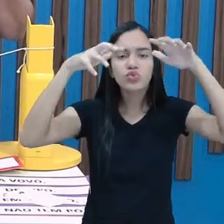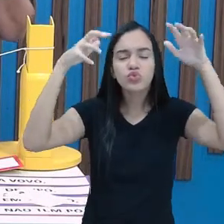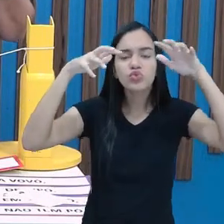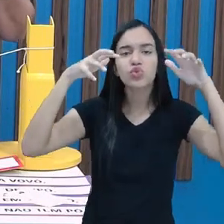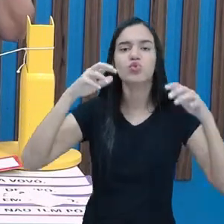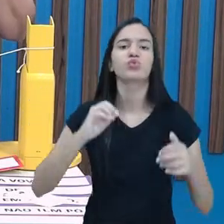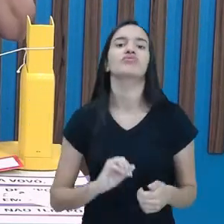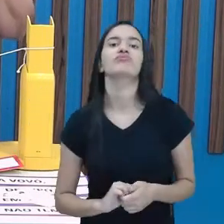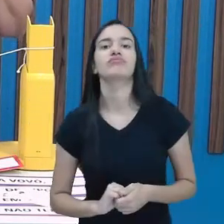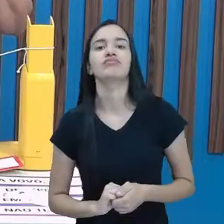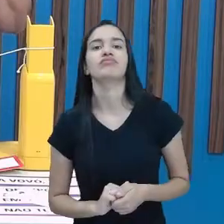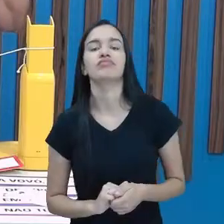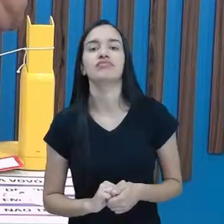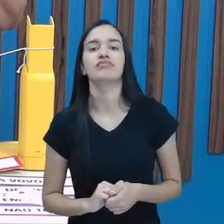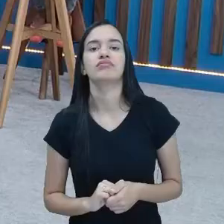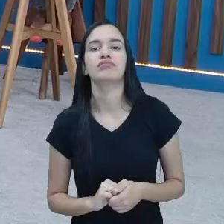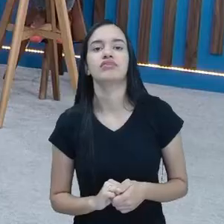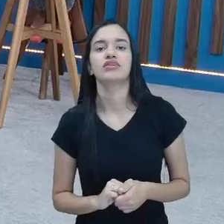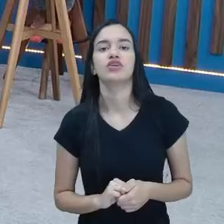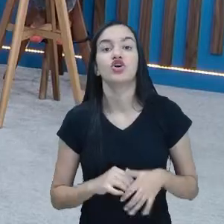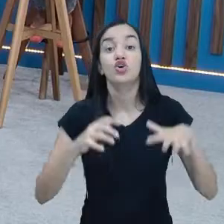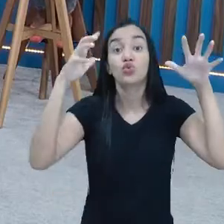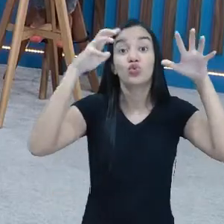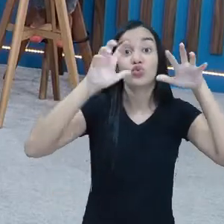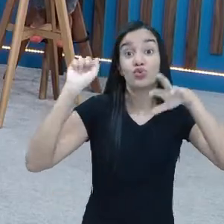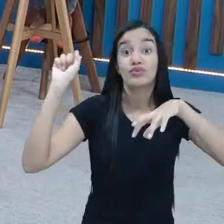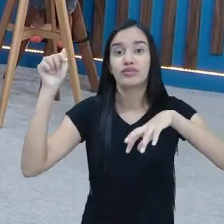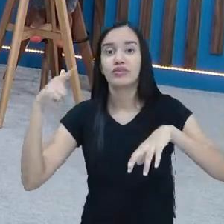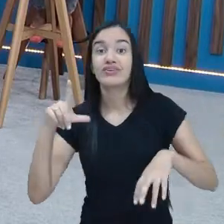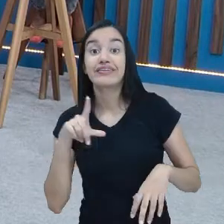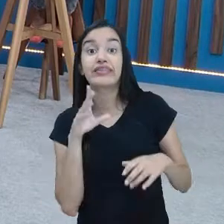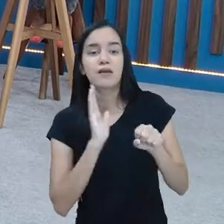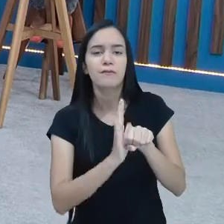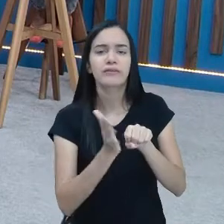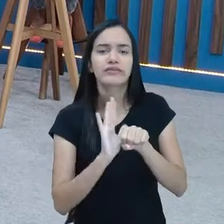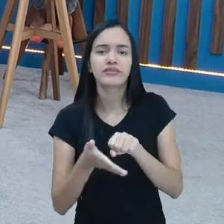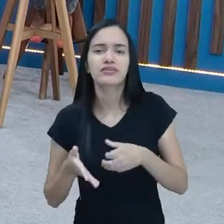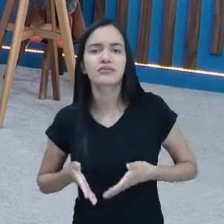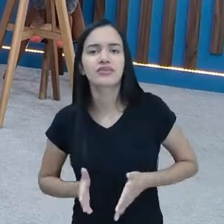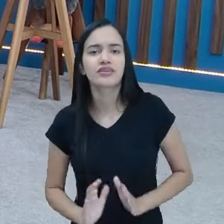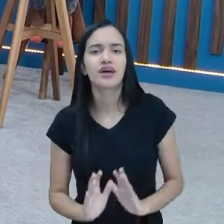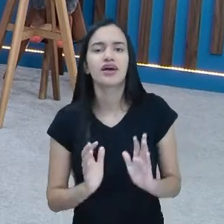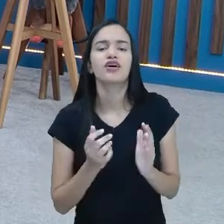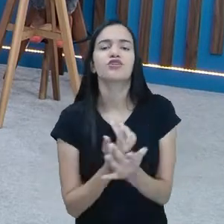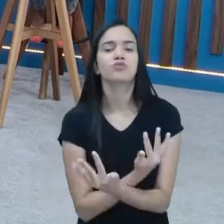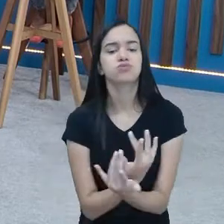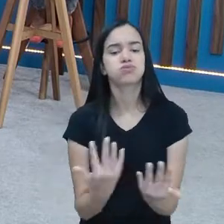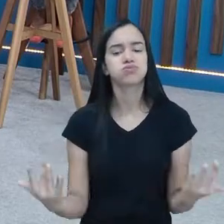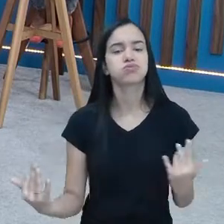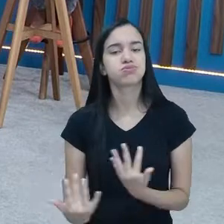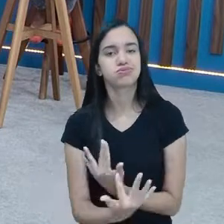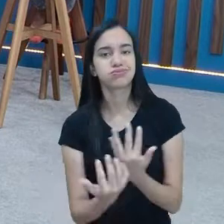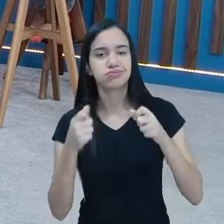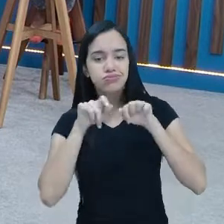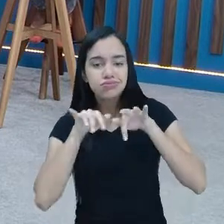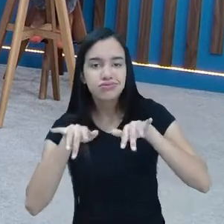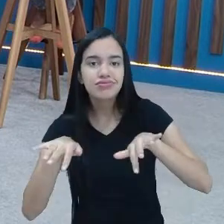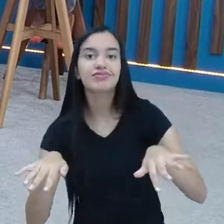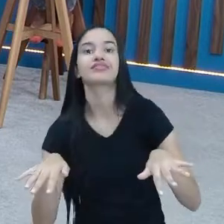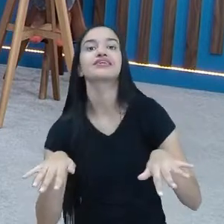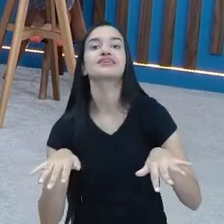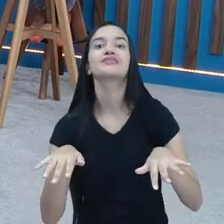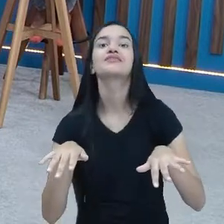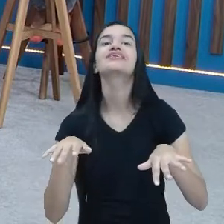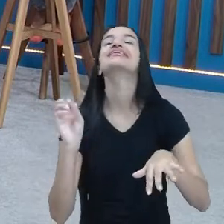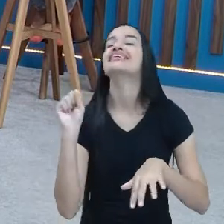casamento de espanhol. Chuva e sol. E tem ainda batatinha quando nasce, espalha a rama pelo chão. Essa daí.